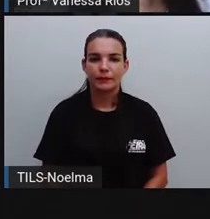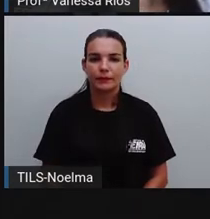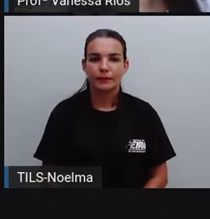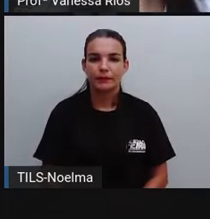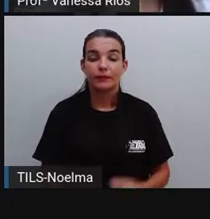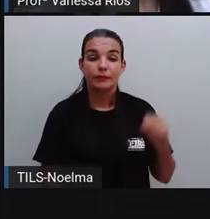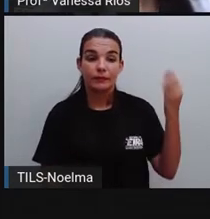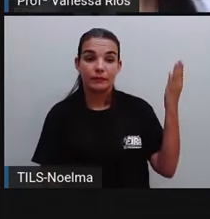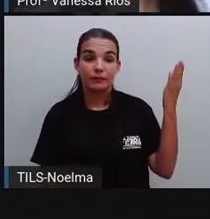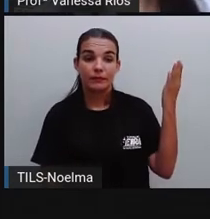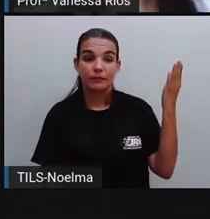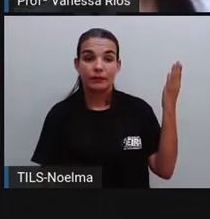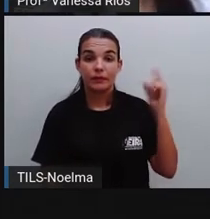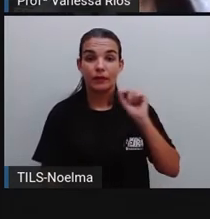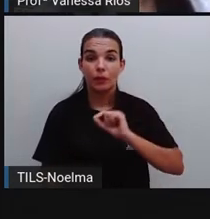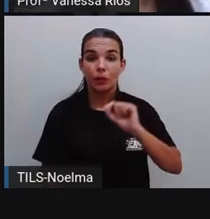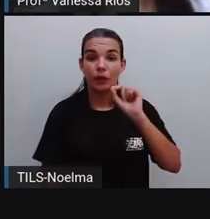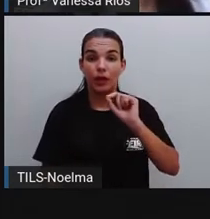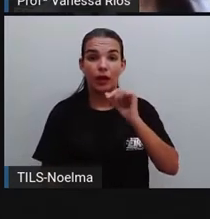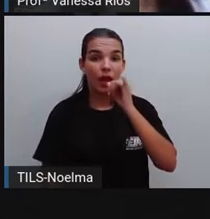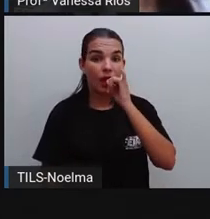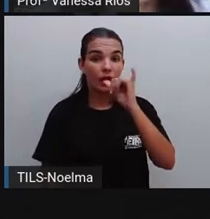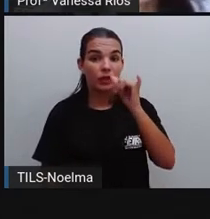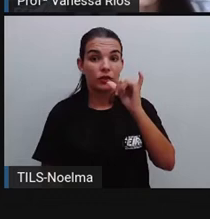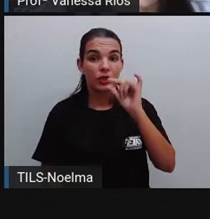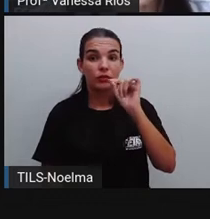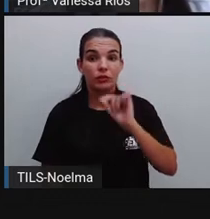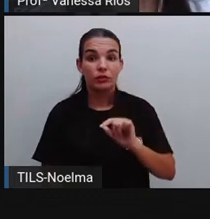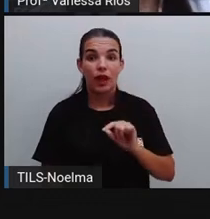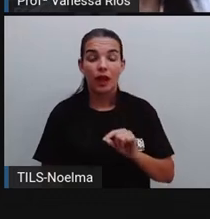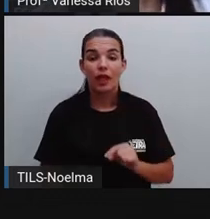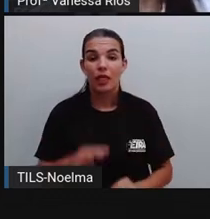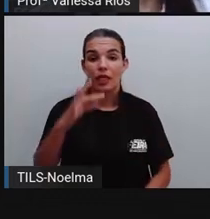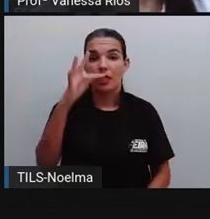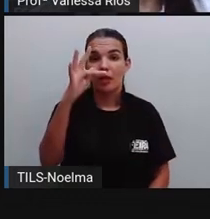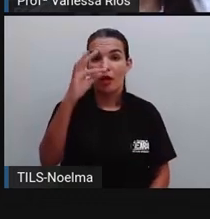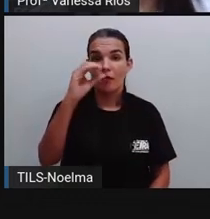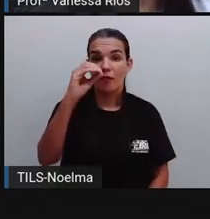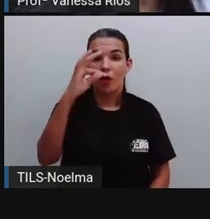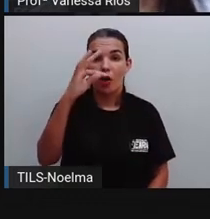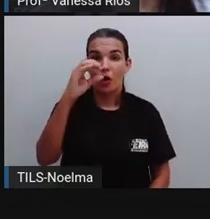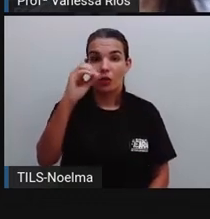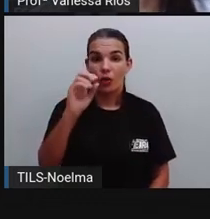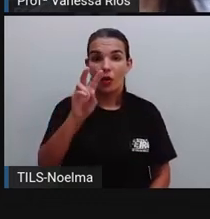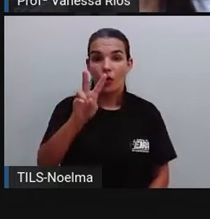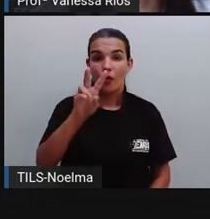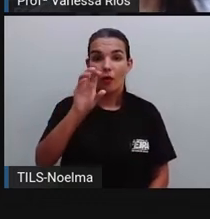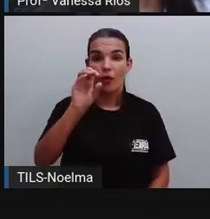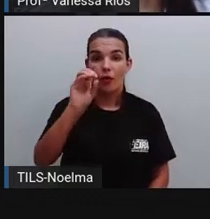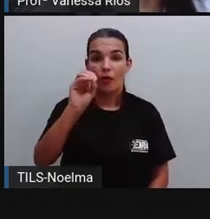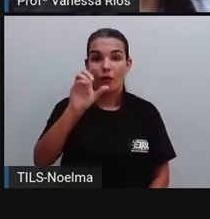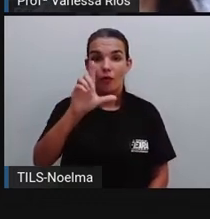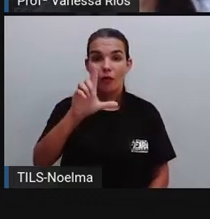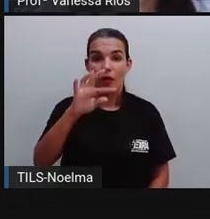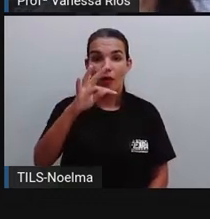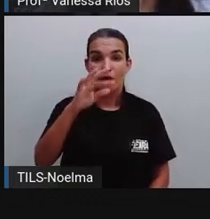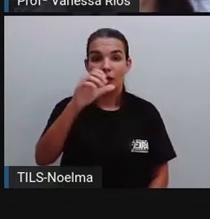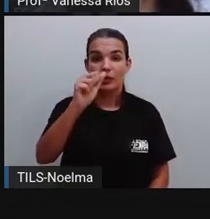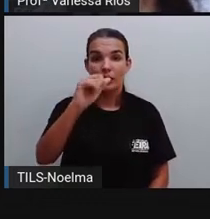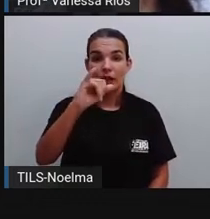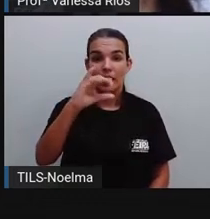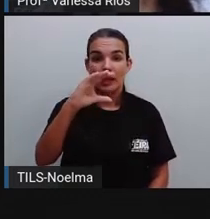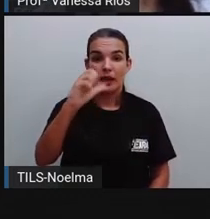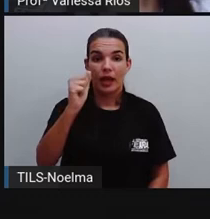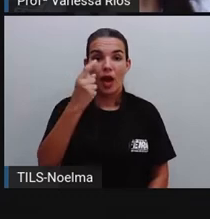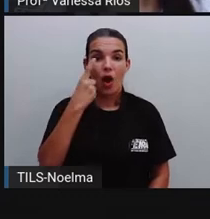E aí existe a energia solar fotovoltaica. E a gente pode observar bem isso acontecendo na ilustração que